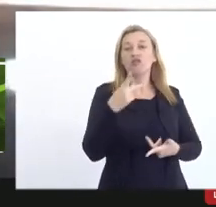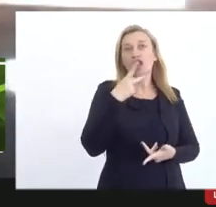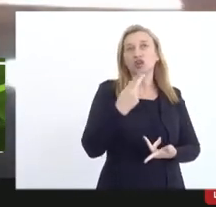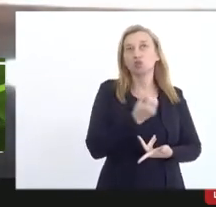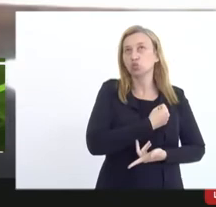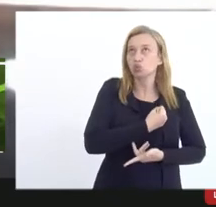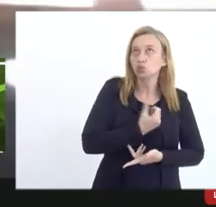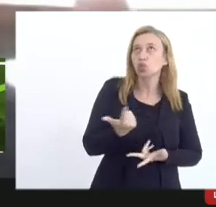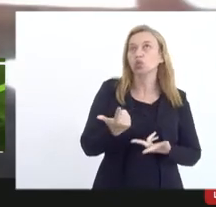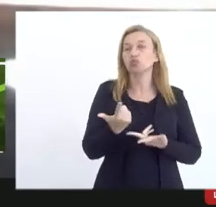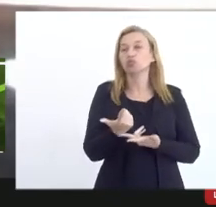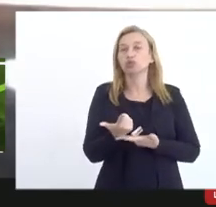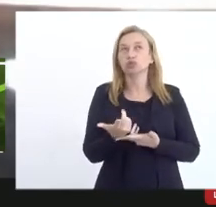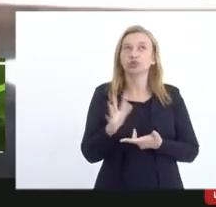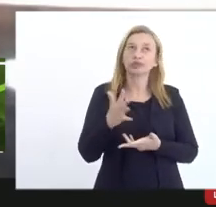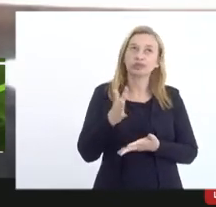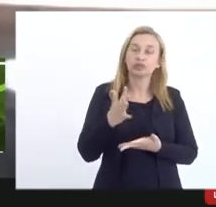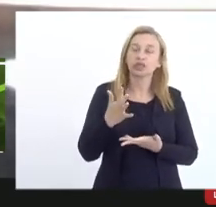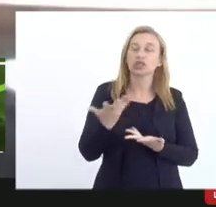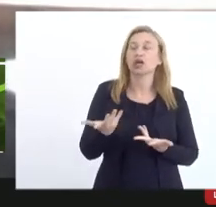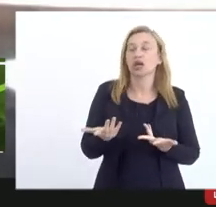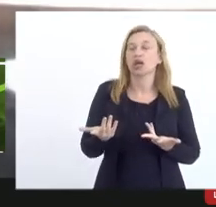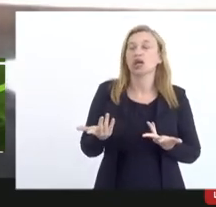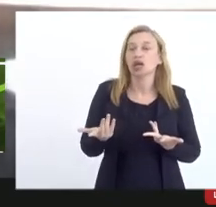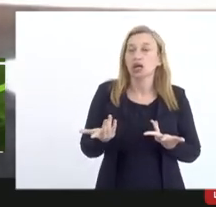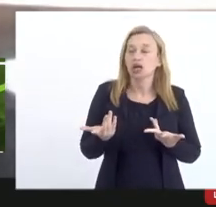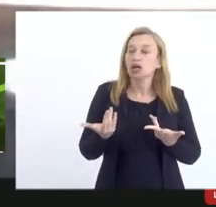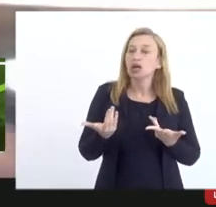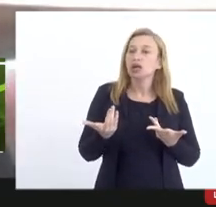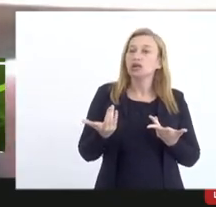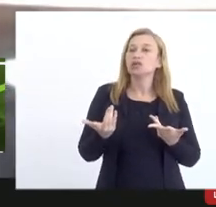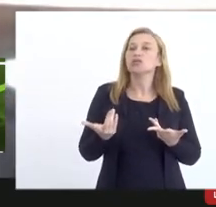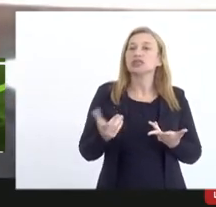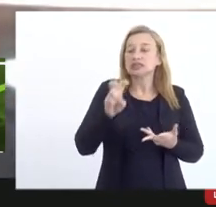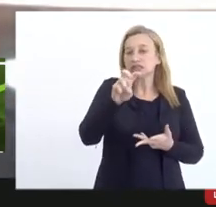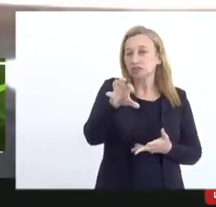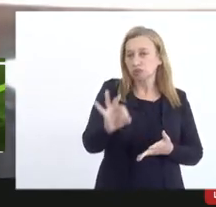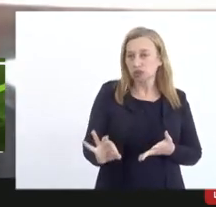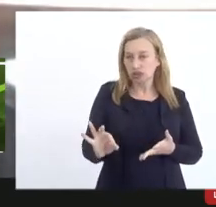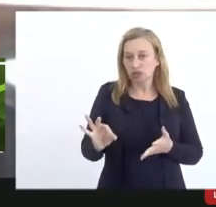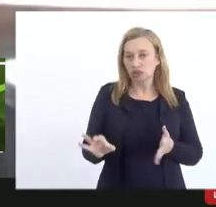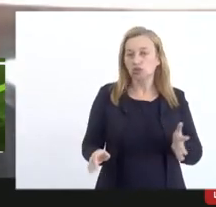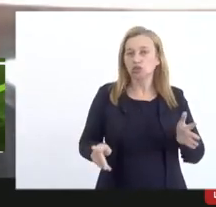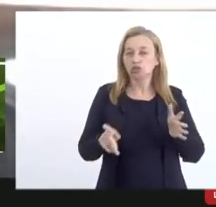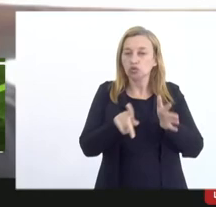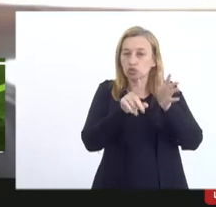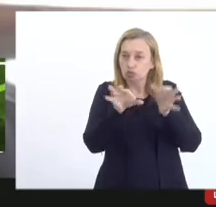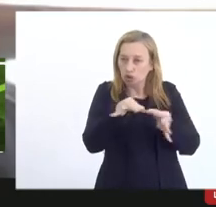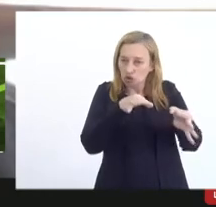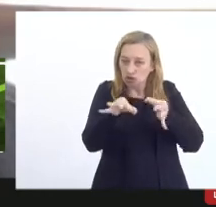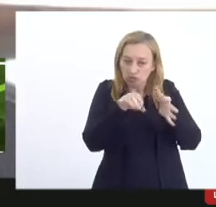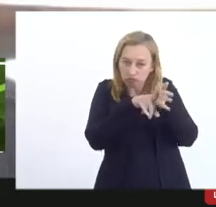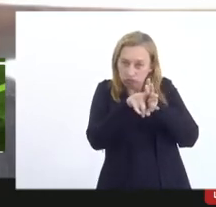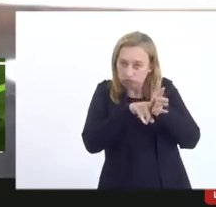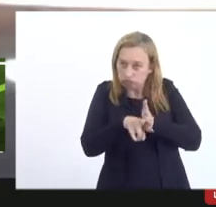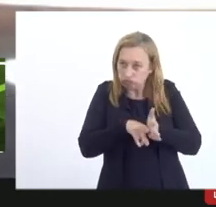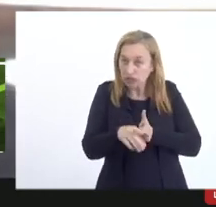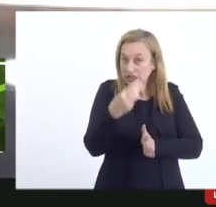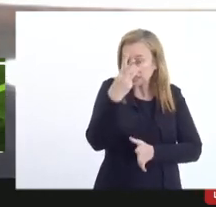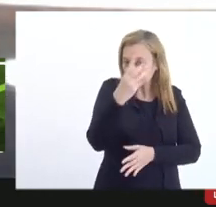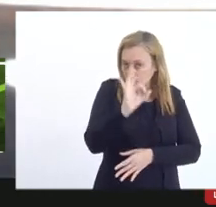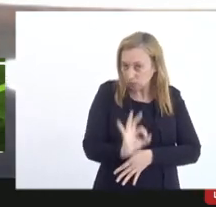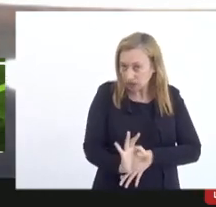mais ou menos soltos mais ou menos a proporção dos 5% dos projetos que eram analisados 3